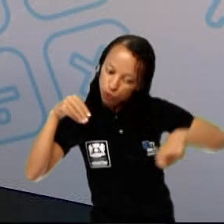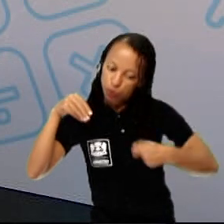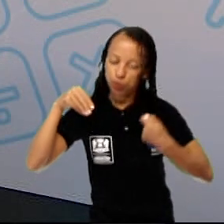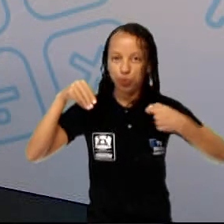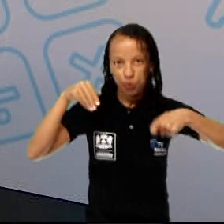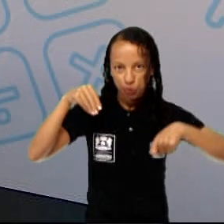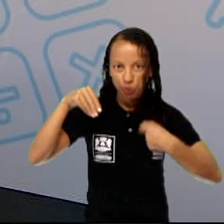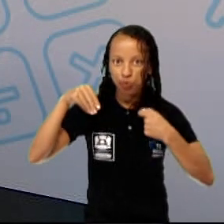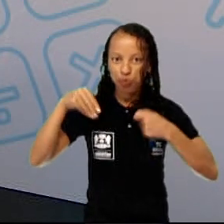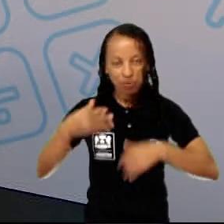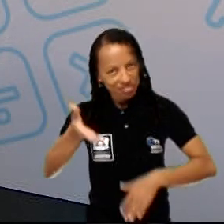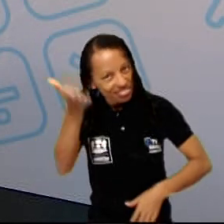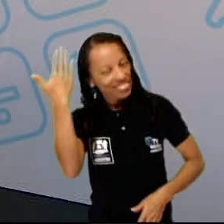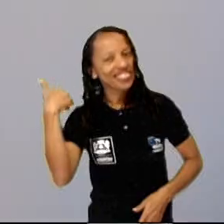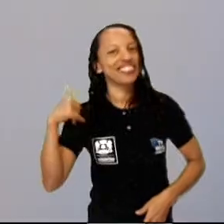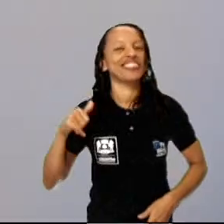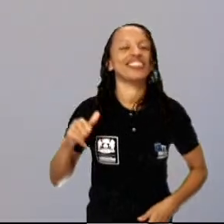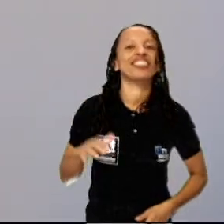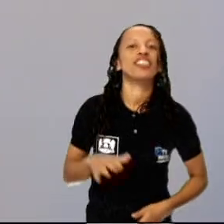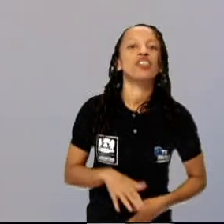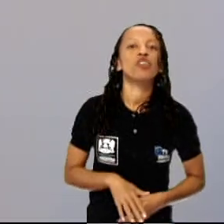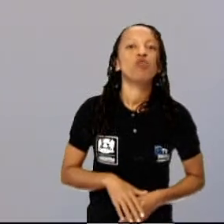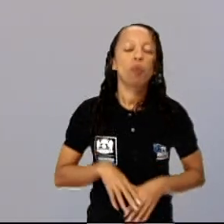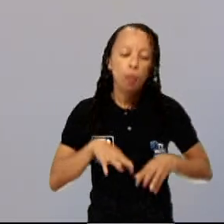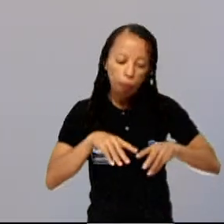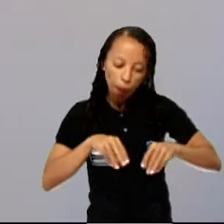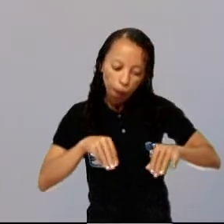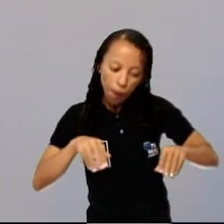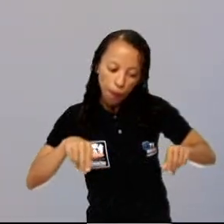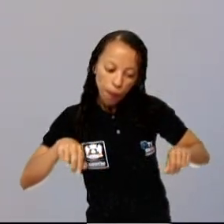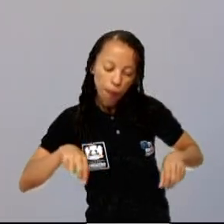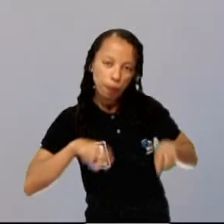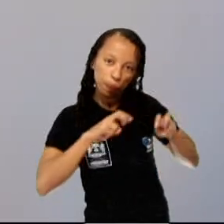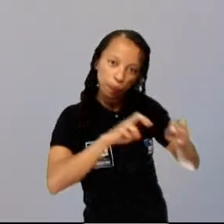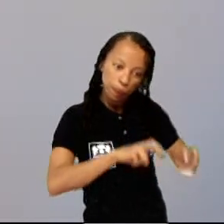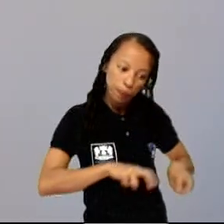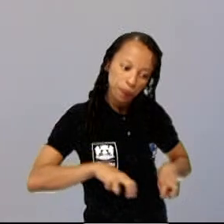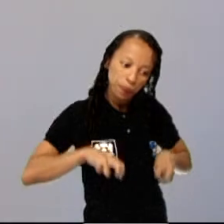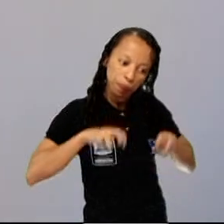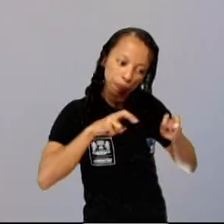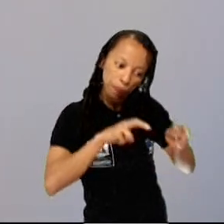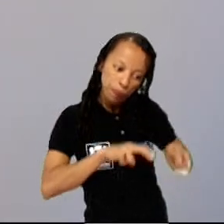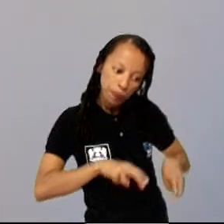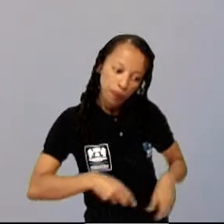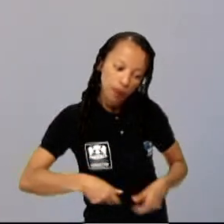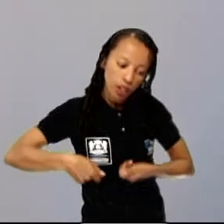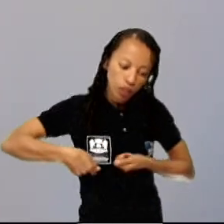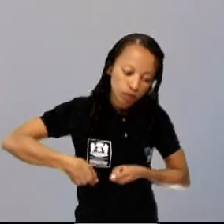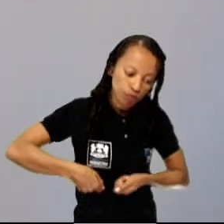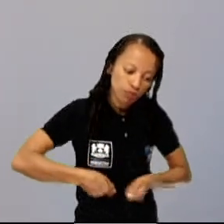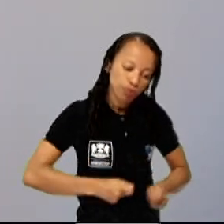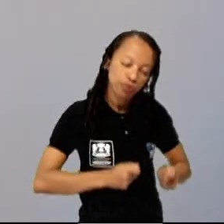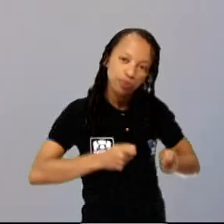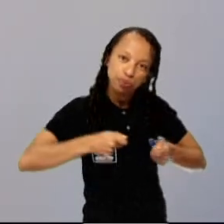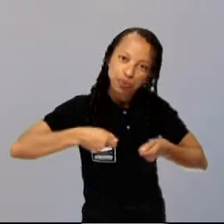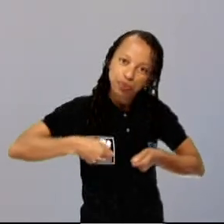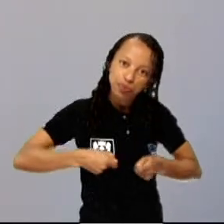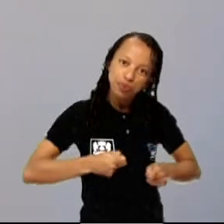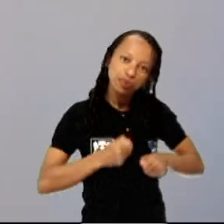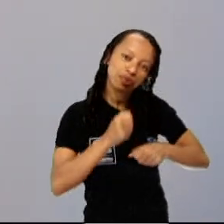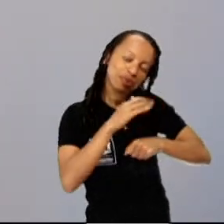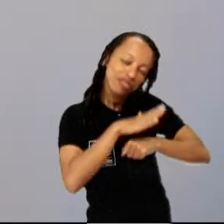pazinha. Vamos lá? Eu cavei a terra com uma pazinha, com